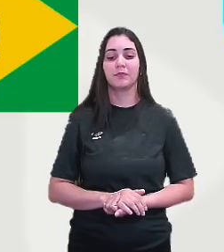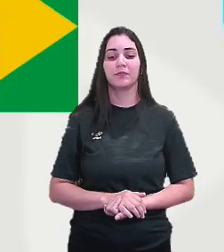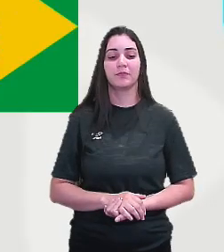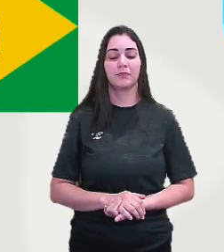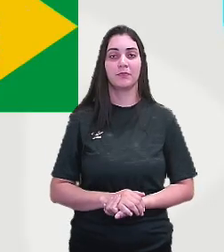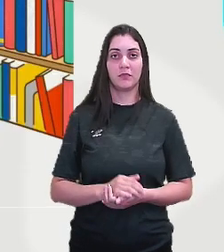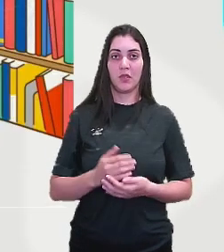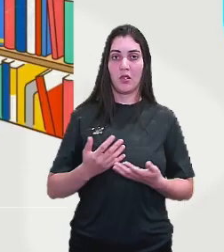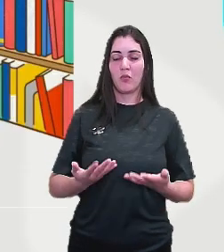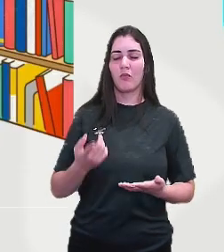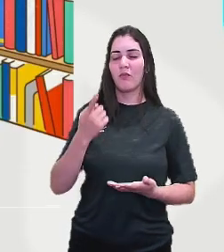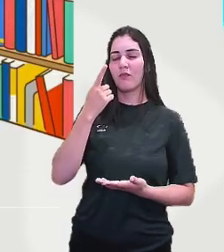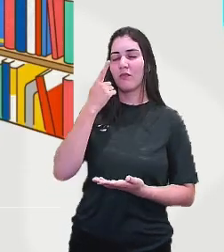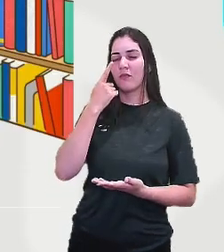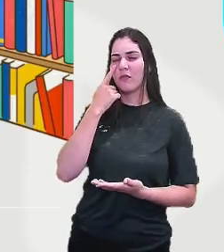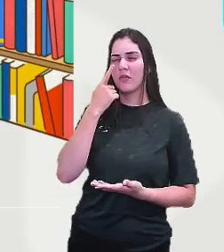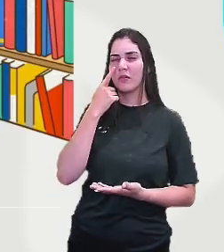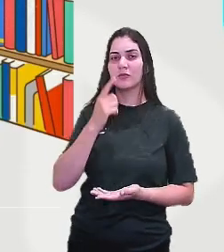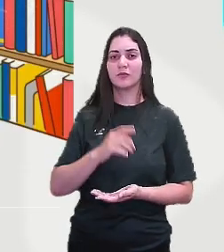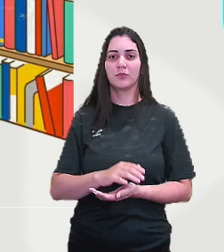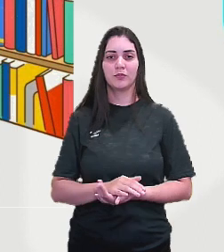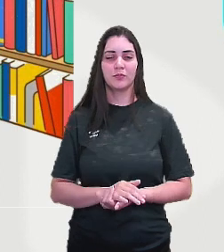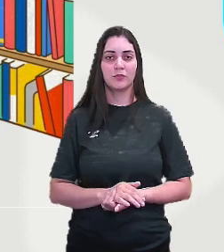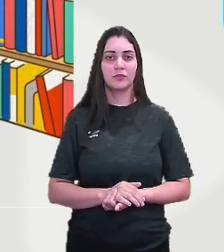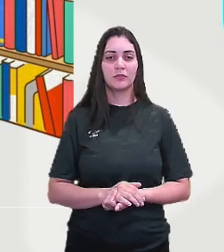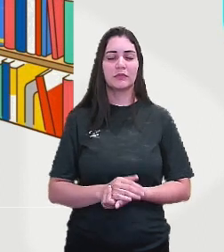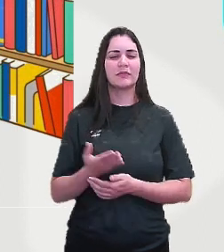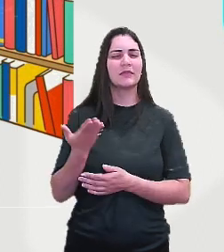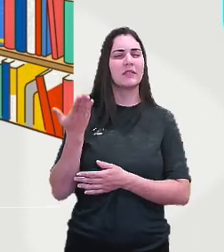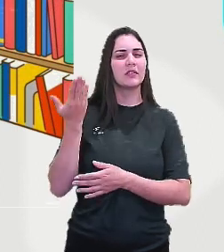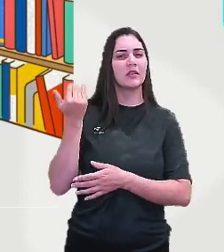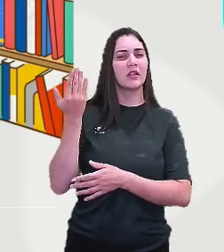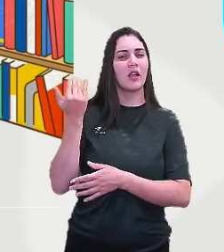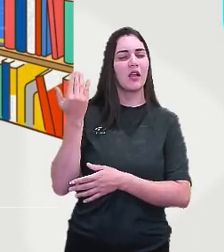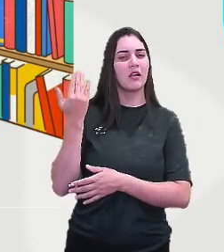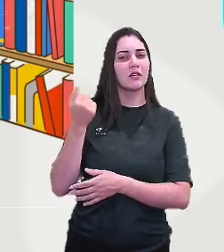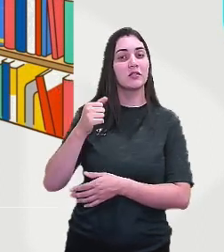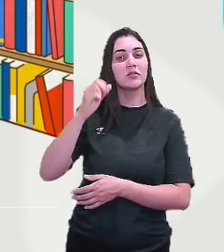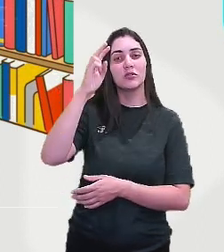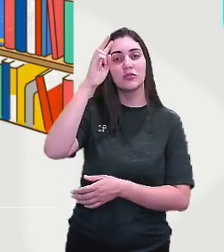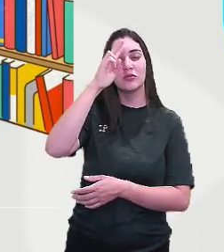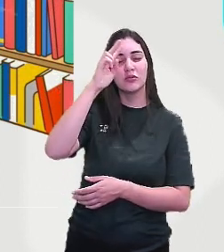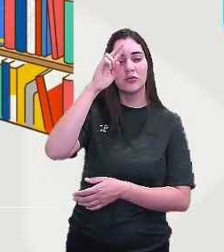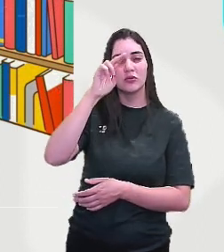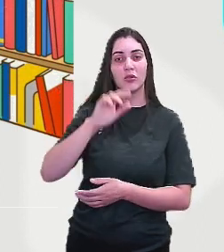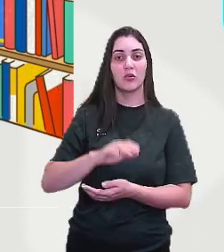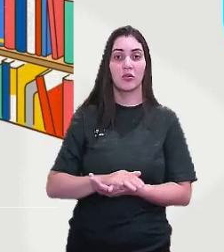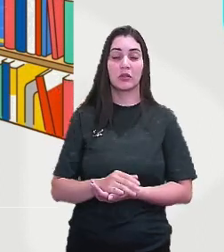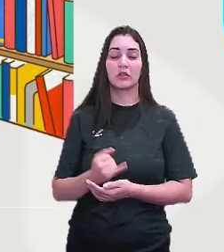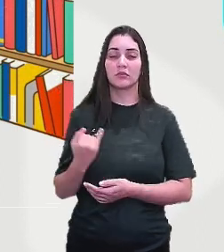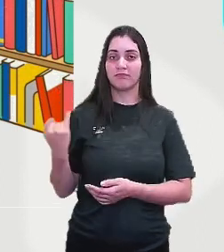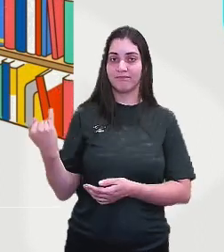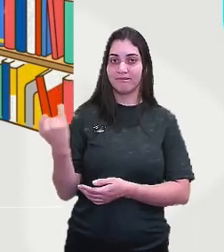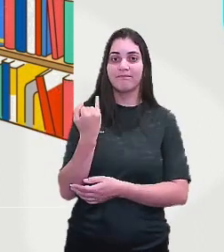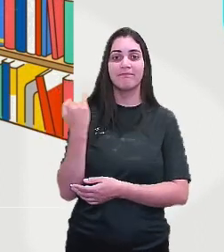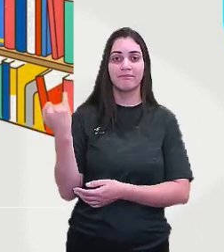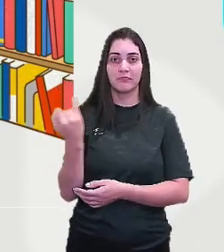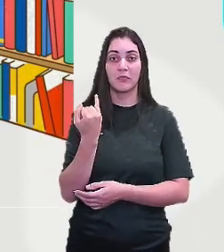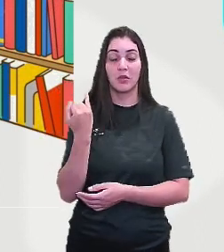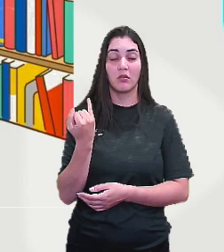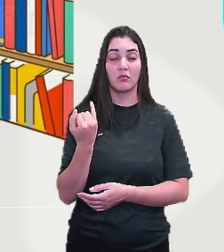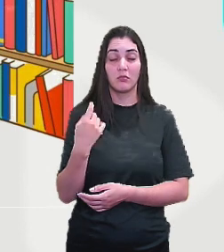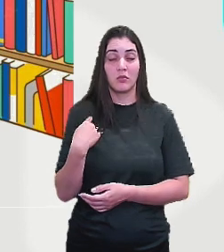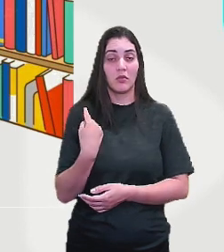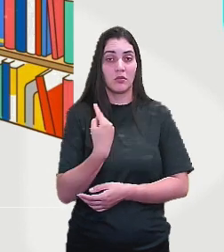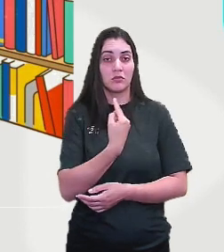Então, vamos vejam só. Os antecedentes históricos, eles são muito importantes para que